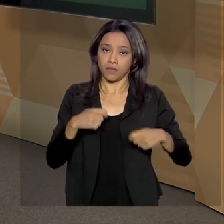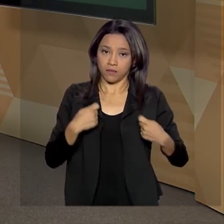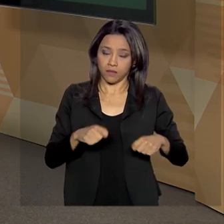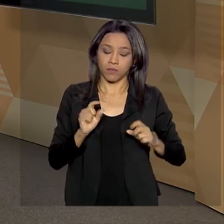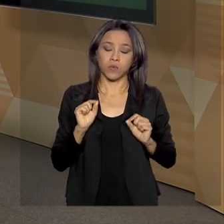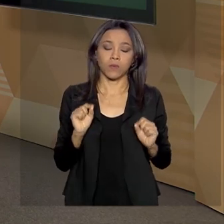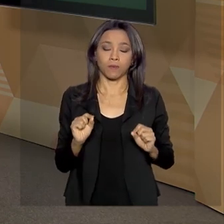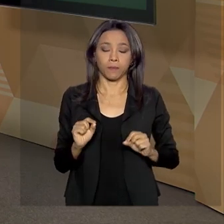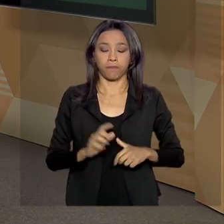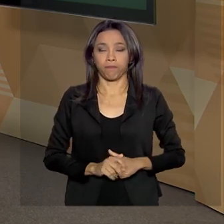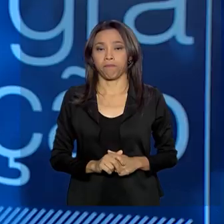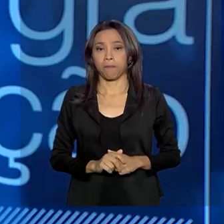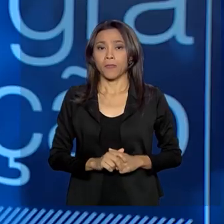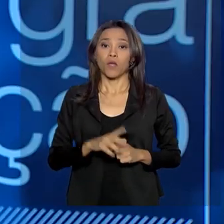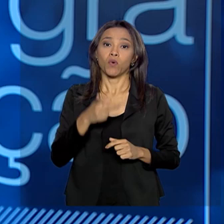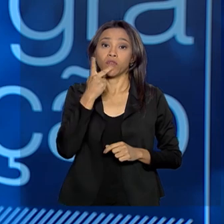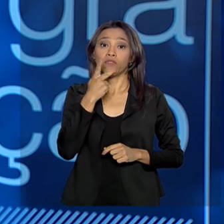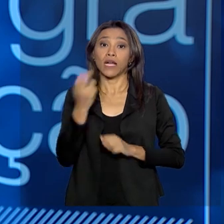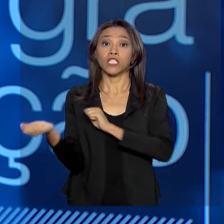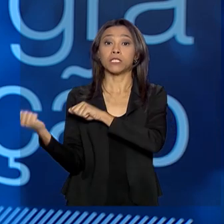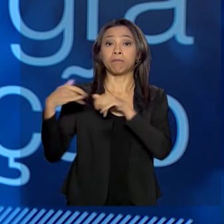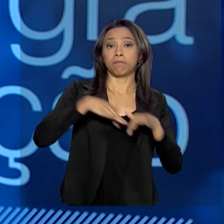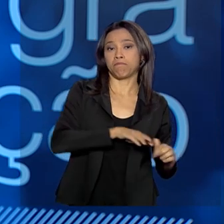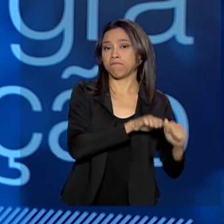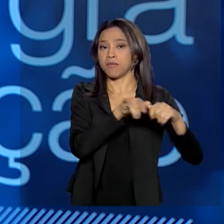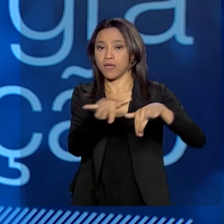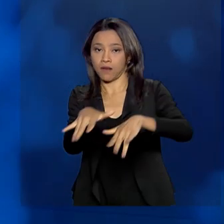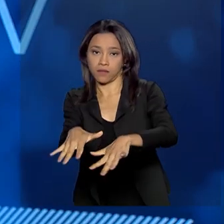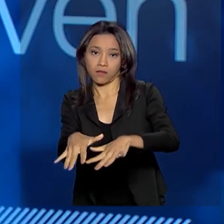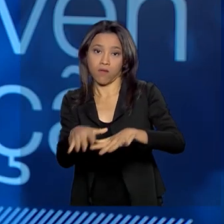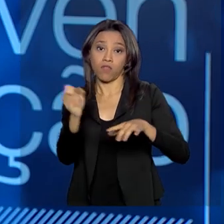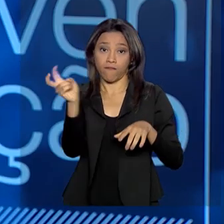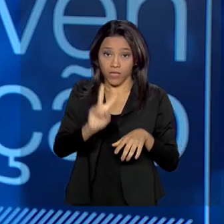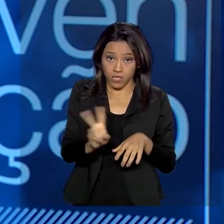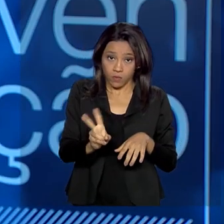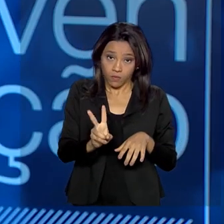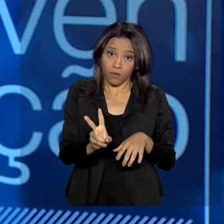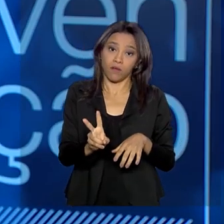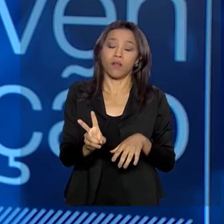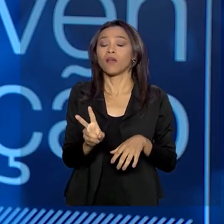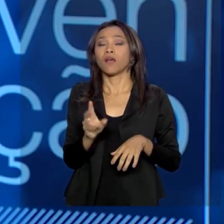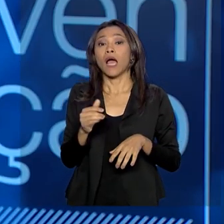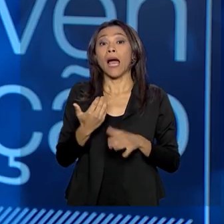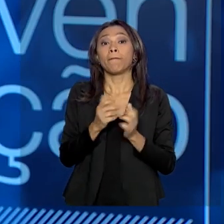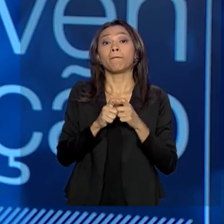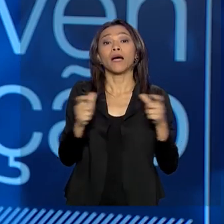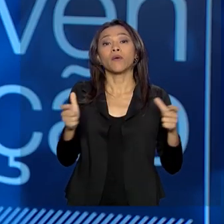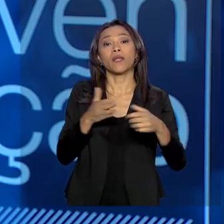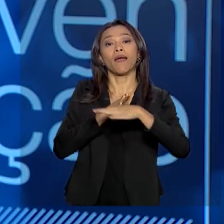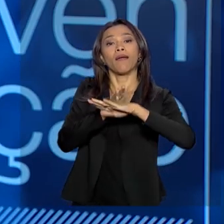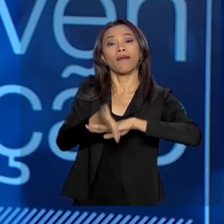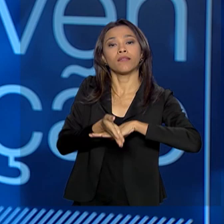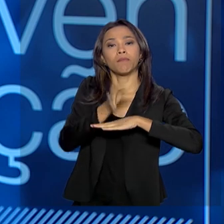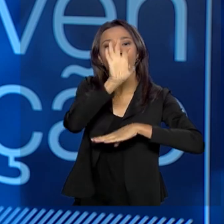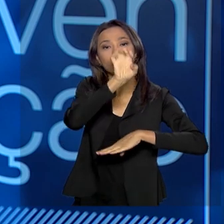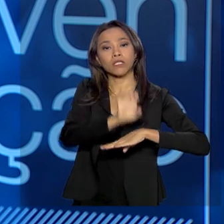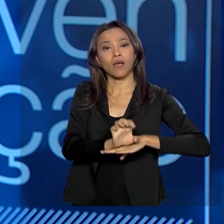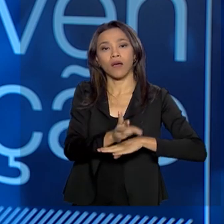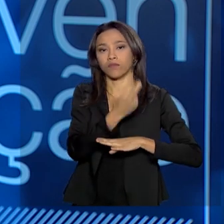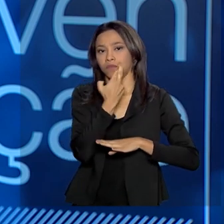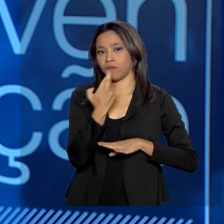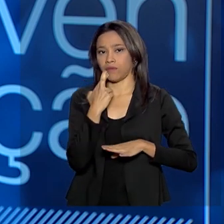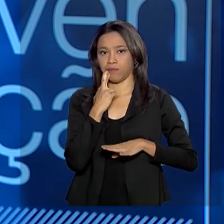falamos em imigração venezuelana, que a grande massa de imigrantes entra pelo estado de